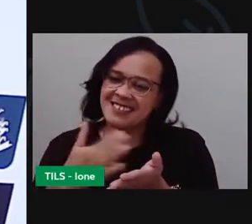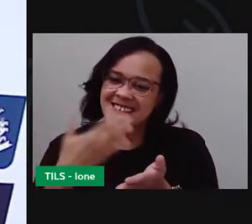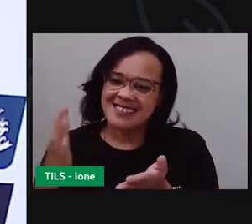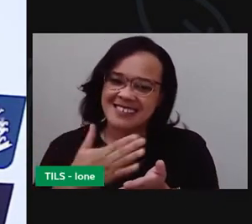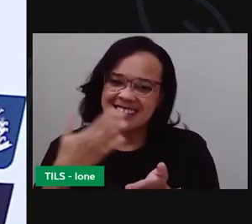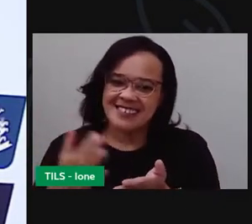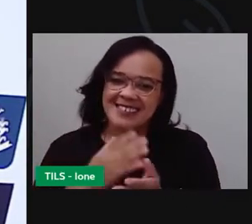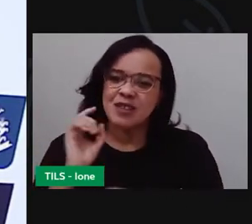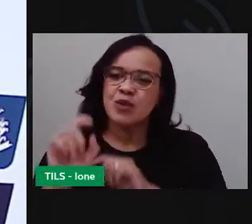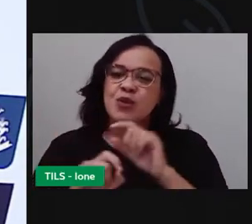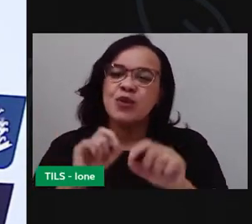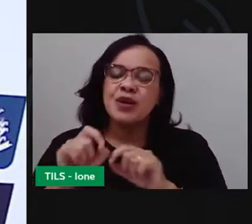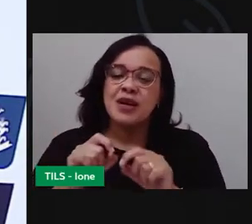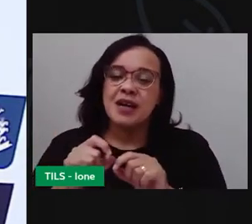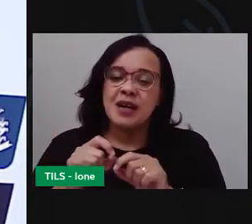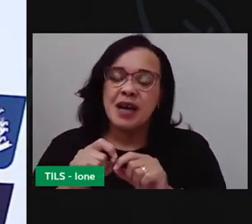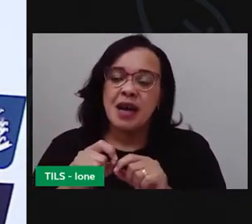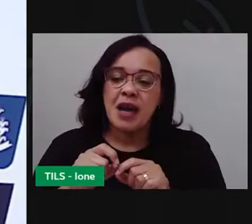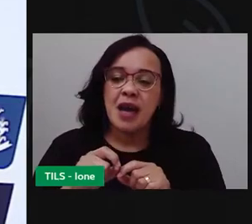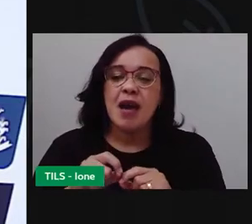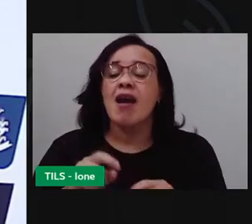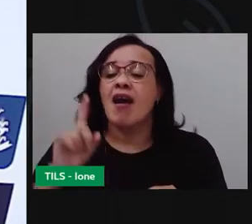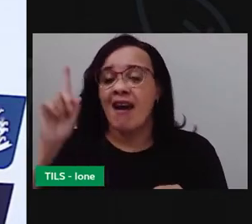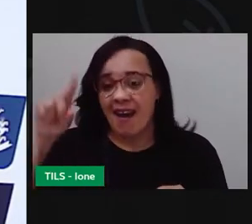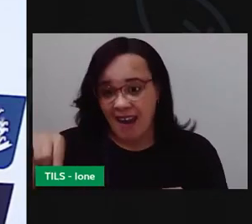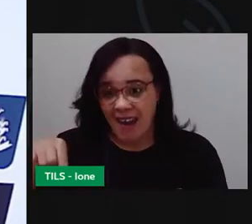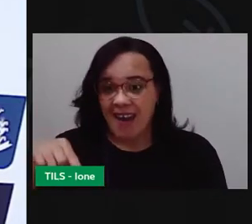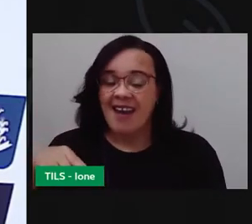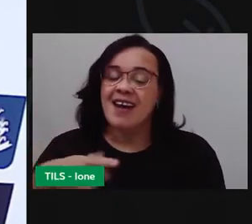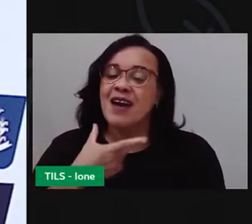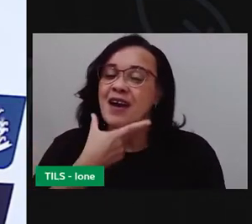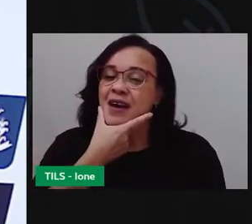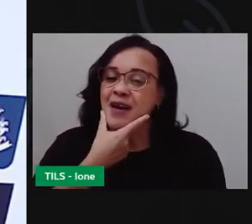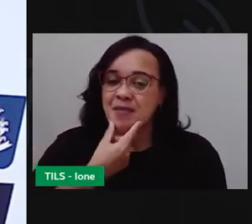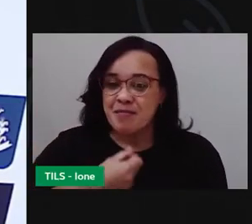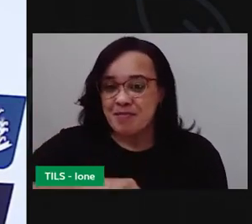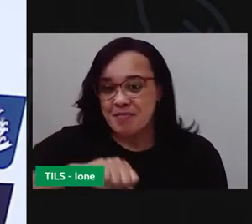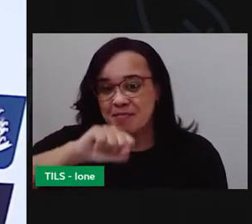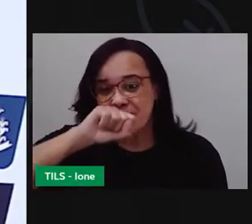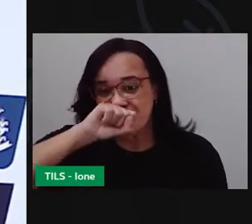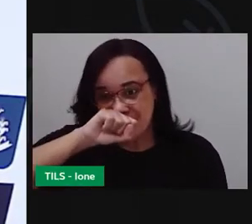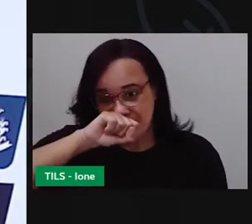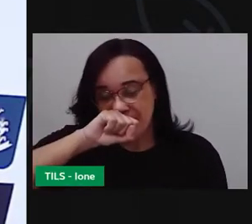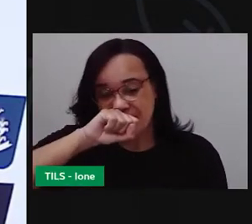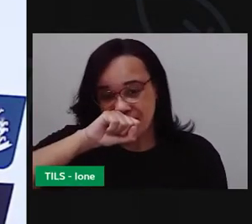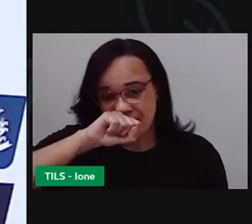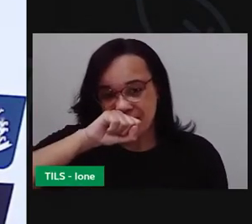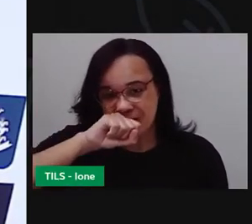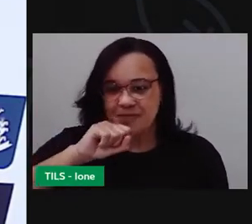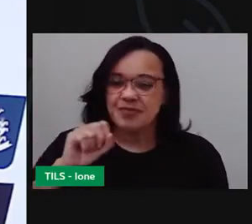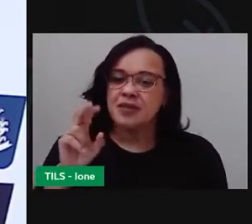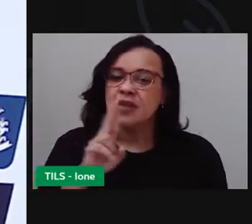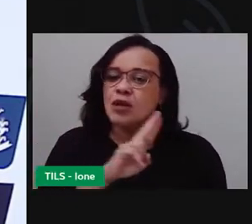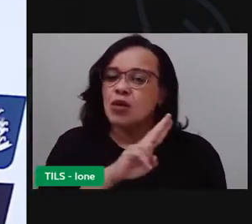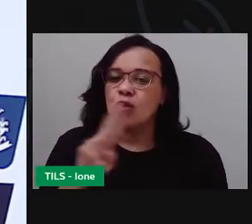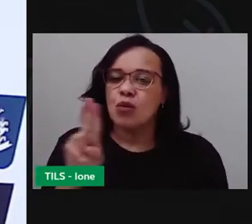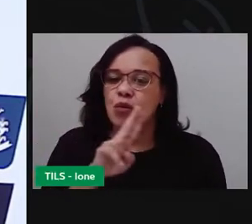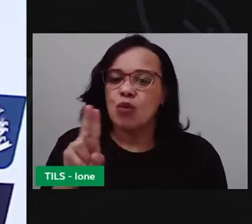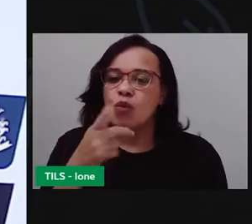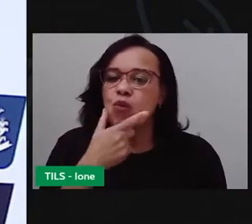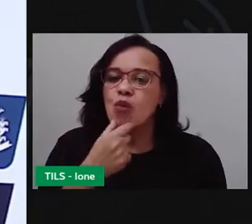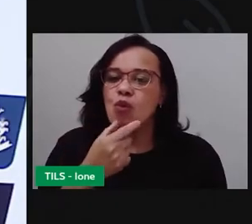livro, papai, quem escreveu esse livro foi o Felipe Corintino.